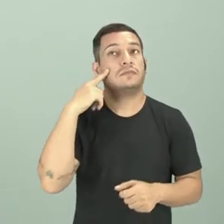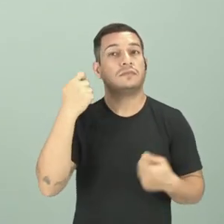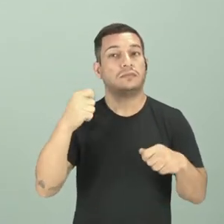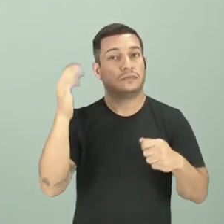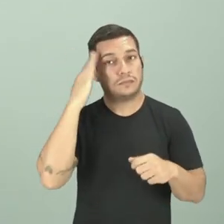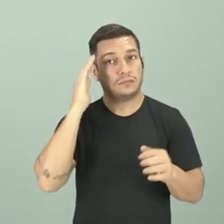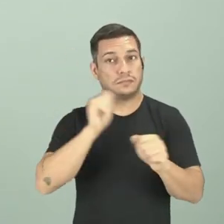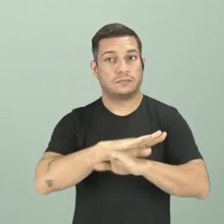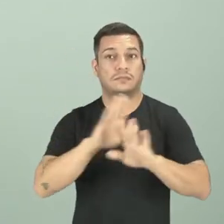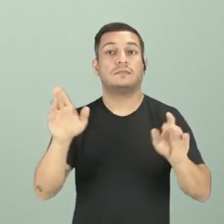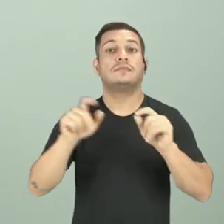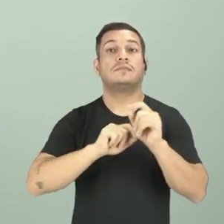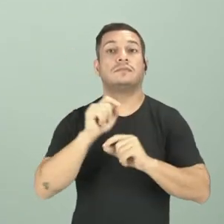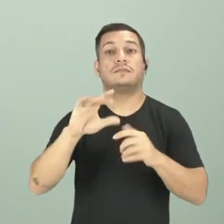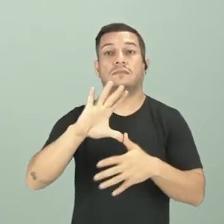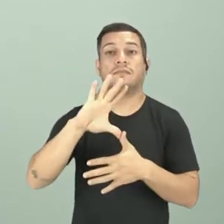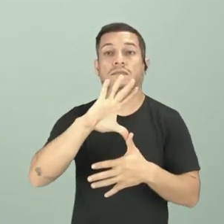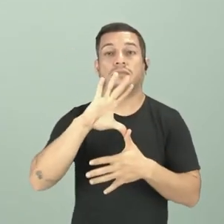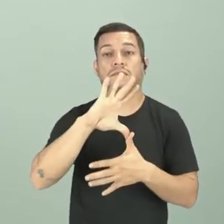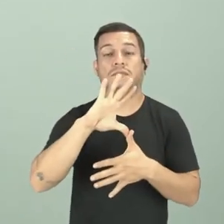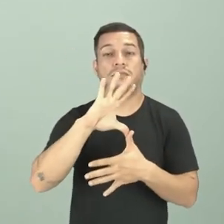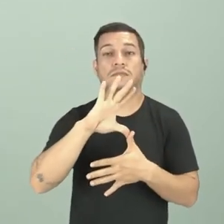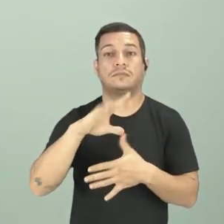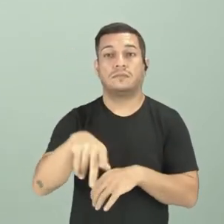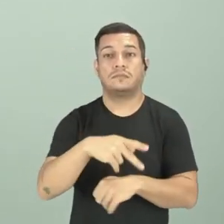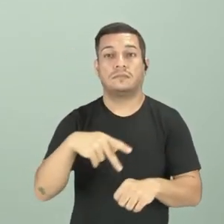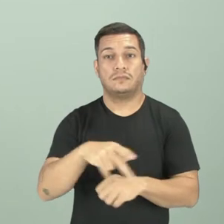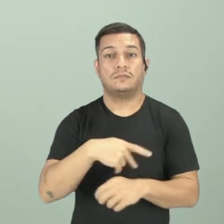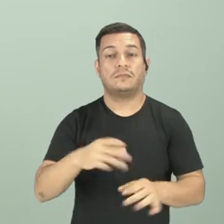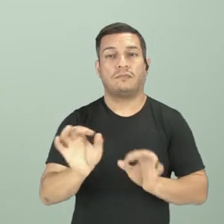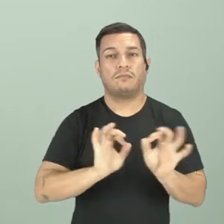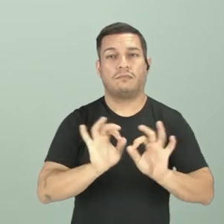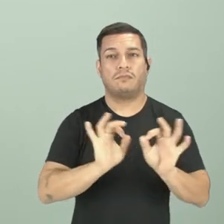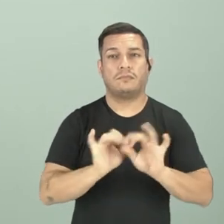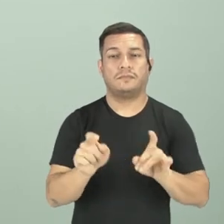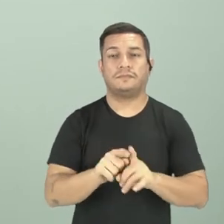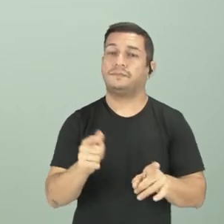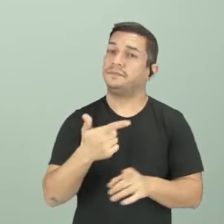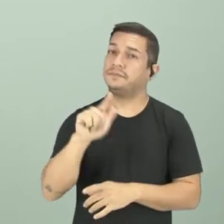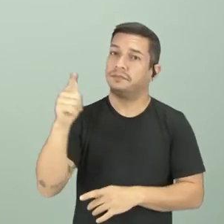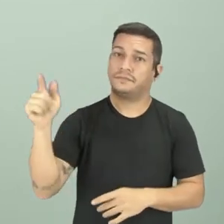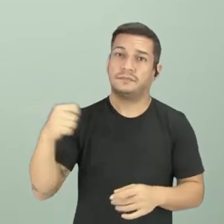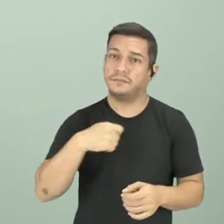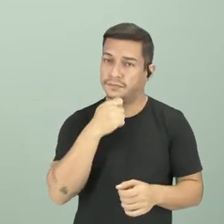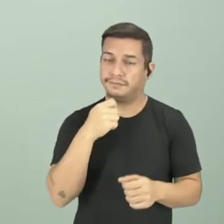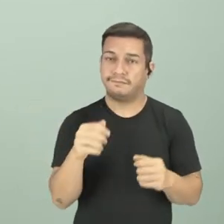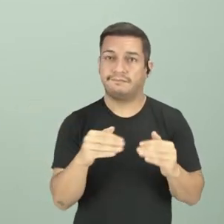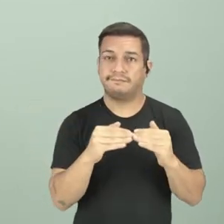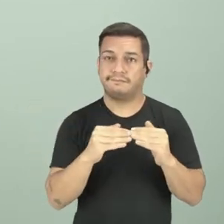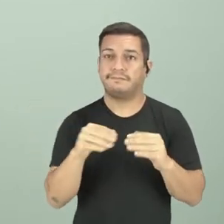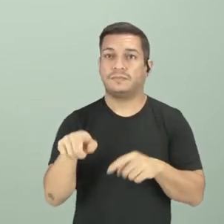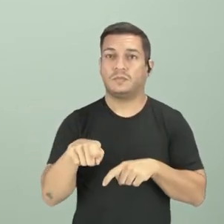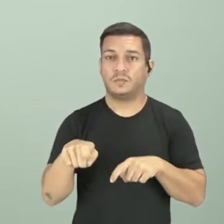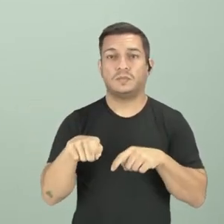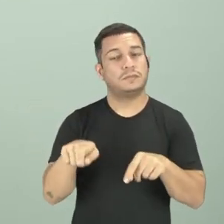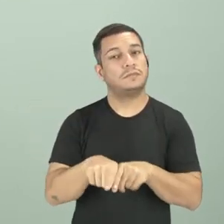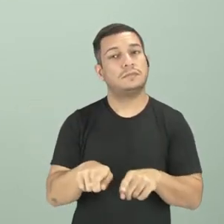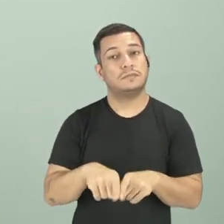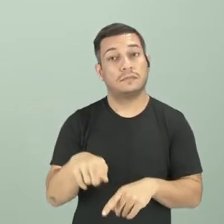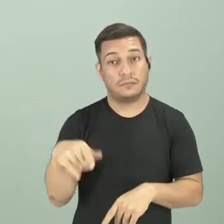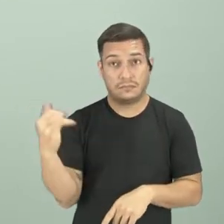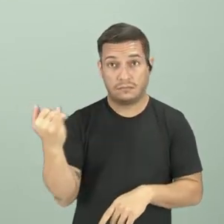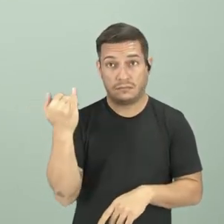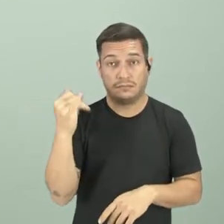um país das Américas se formando, se organizando, e os outros ainda num padrão de colônia, isso vai ser